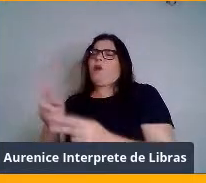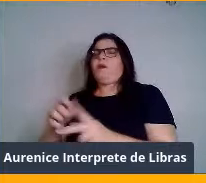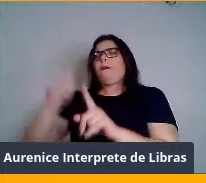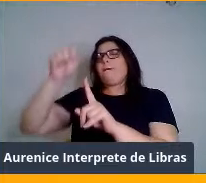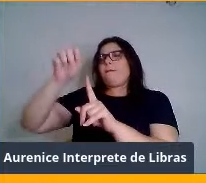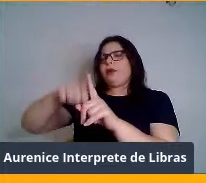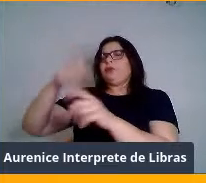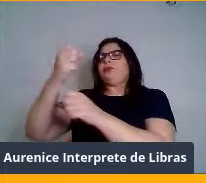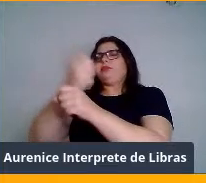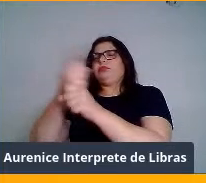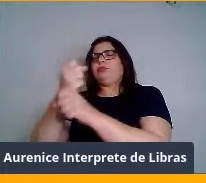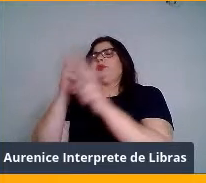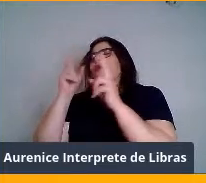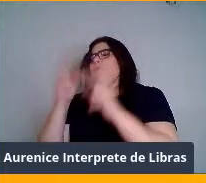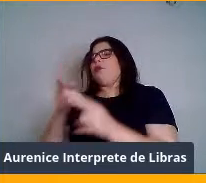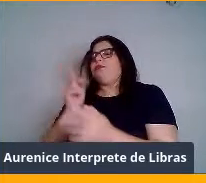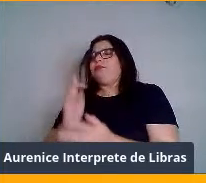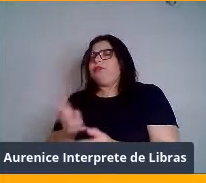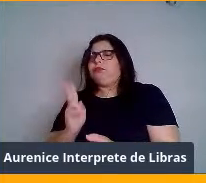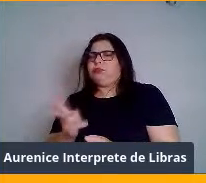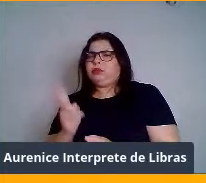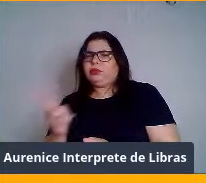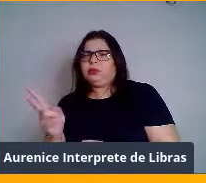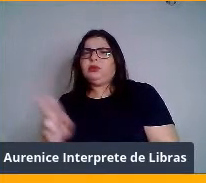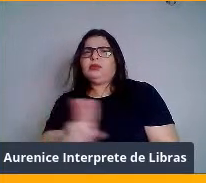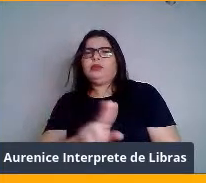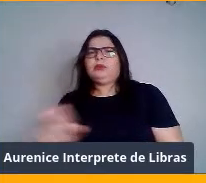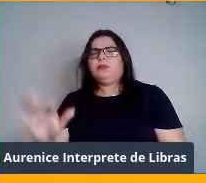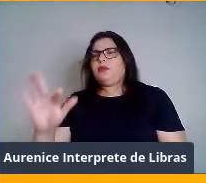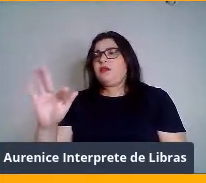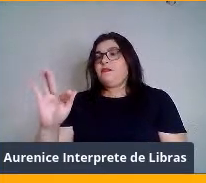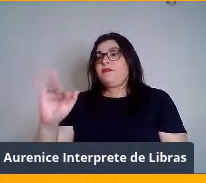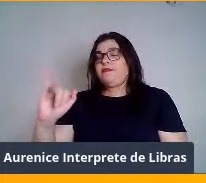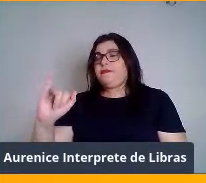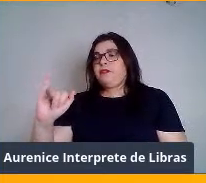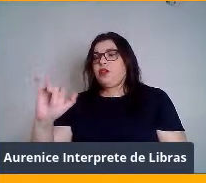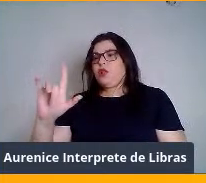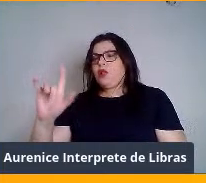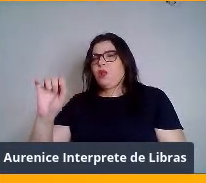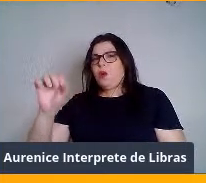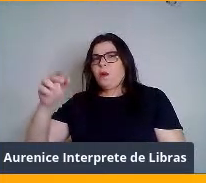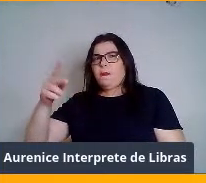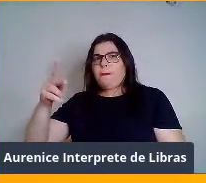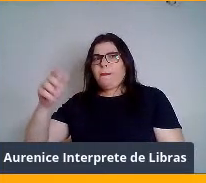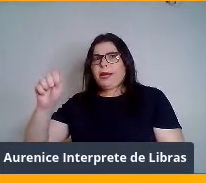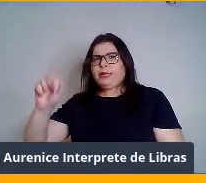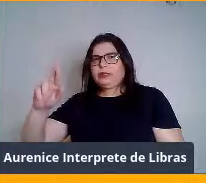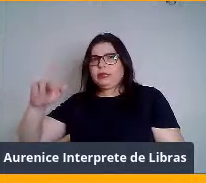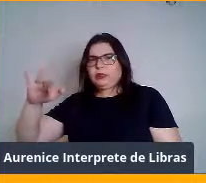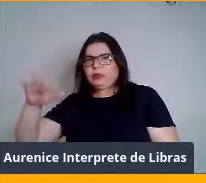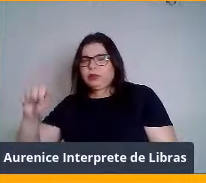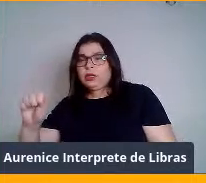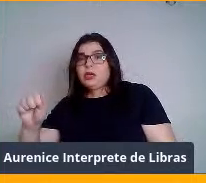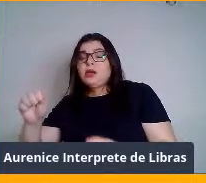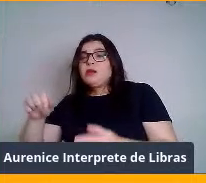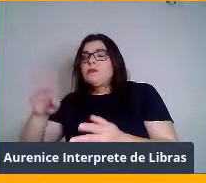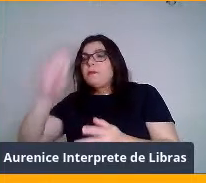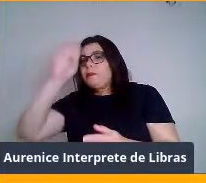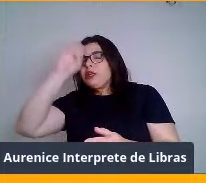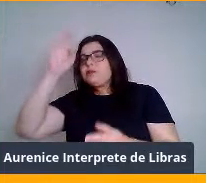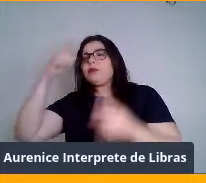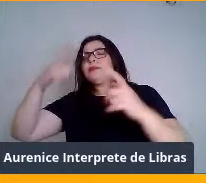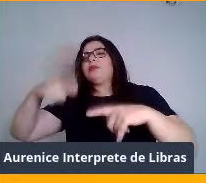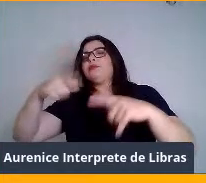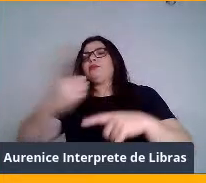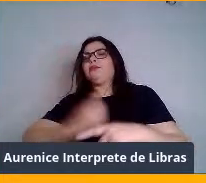né? E isso é um comportamento que chama filopatria. Muitos lagartos têm uma fidelidade por sítios específicos, né? Onde eles